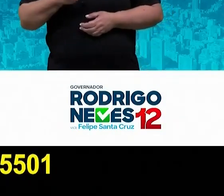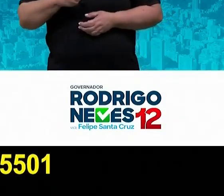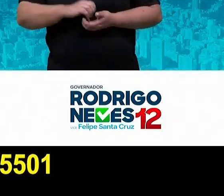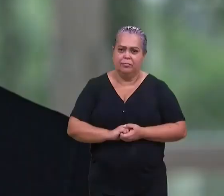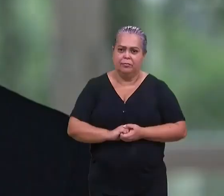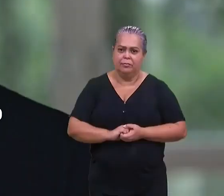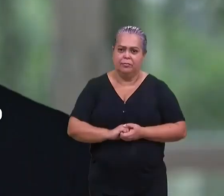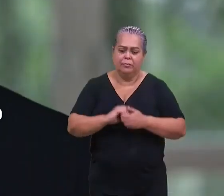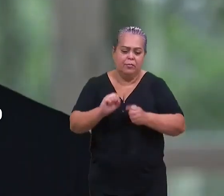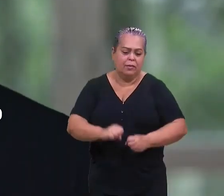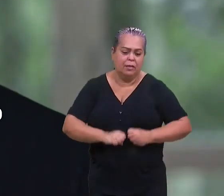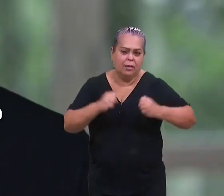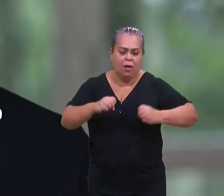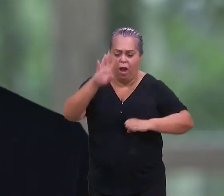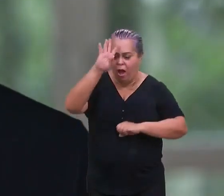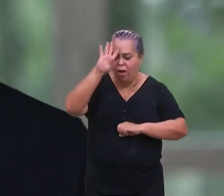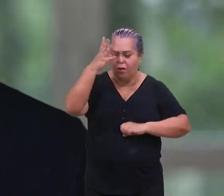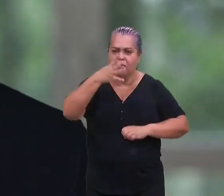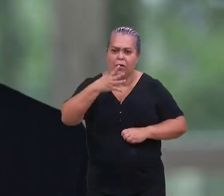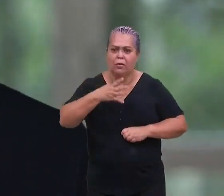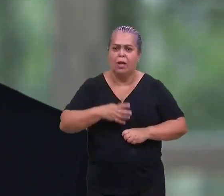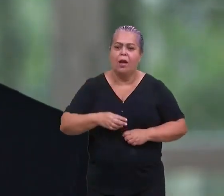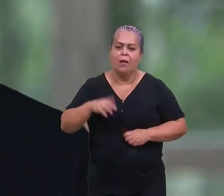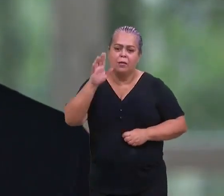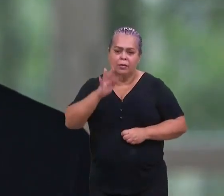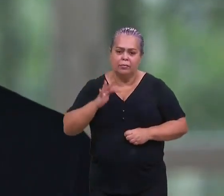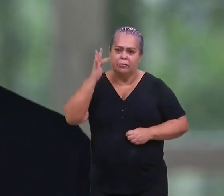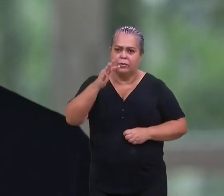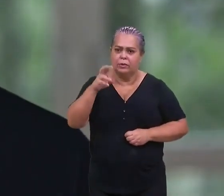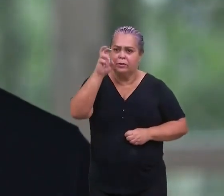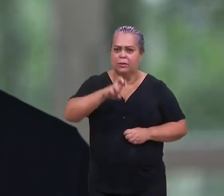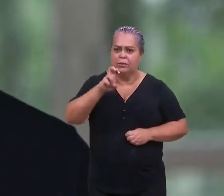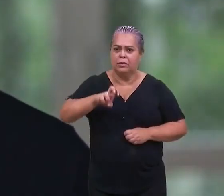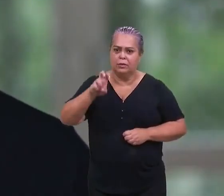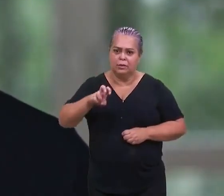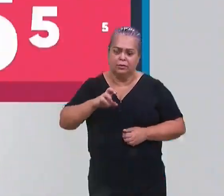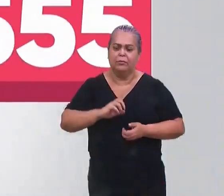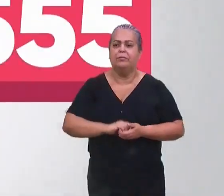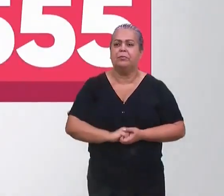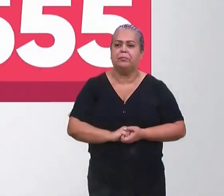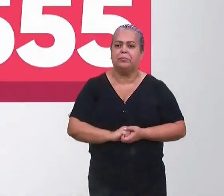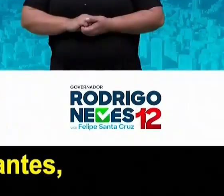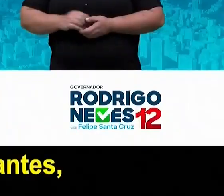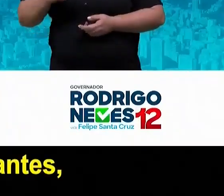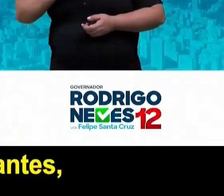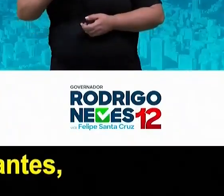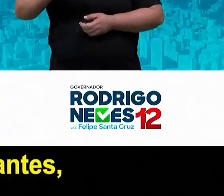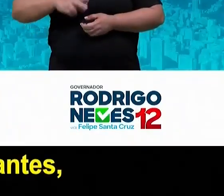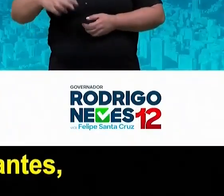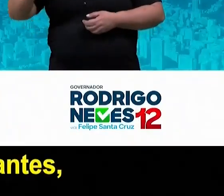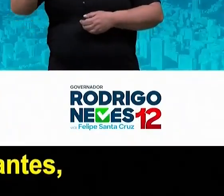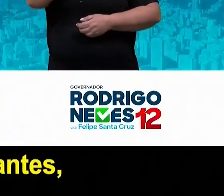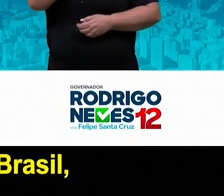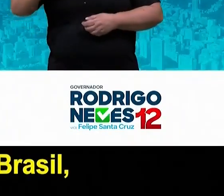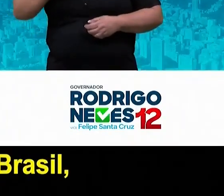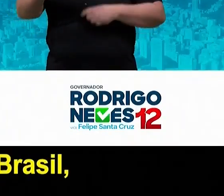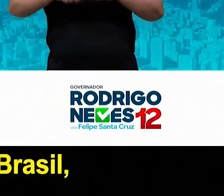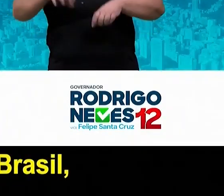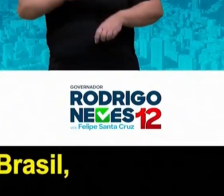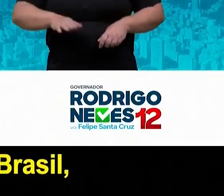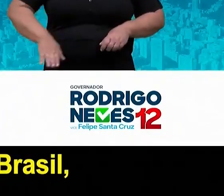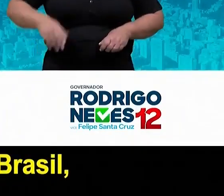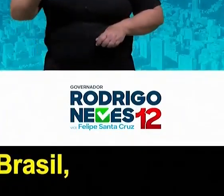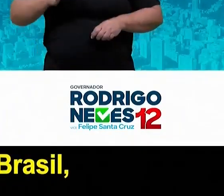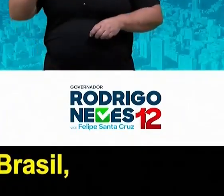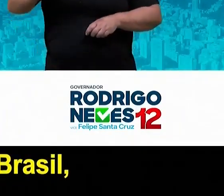5501. Me dá uma missão que eu resolvo. Para Federal, Pedro Paulo, 5555. Continuando a lutar por transplantes, crianças